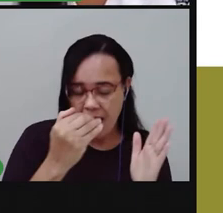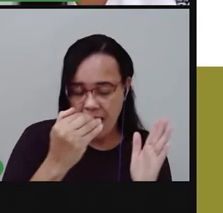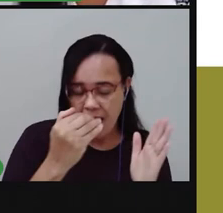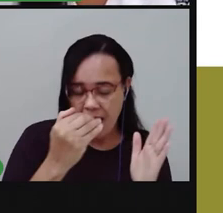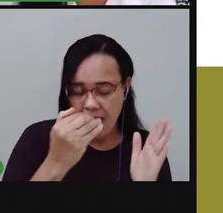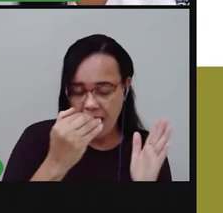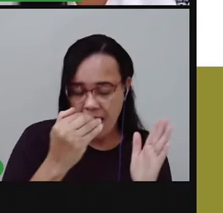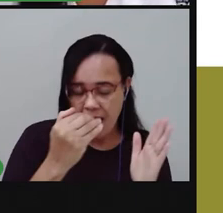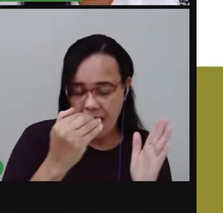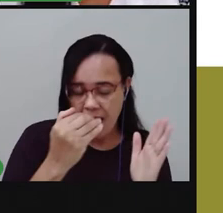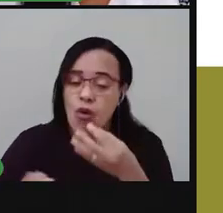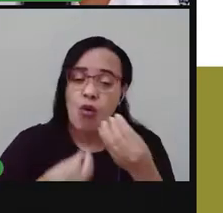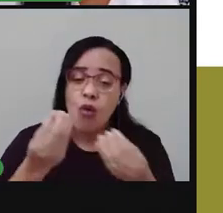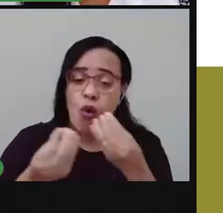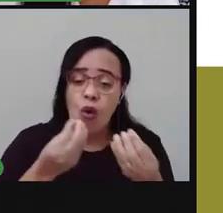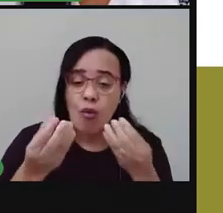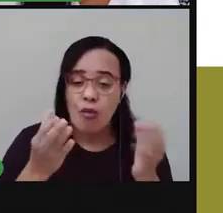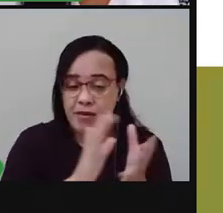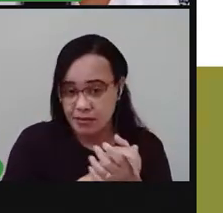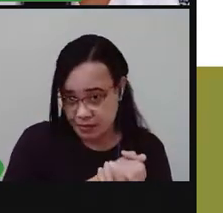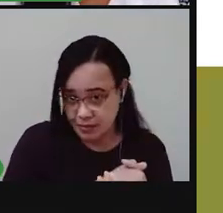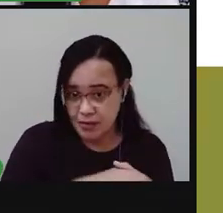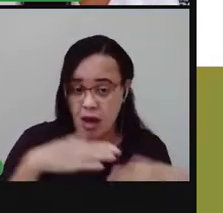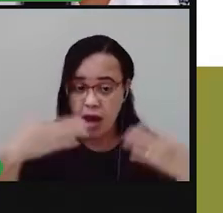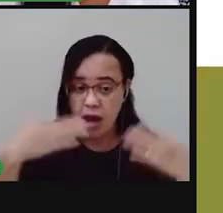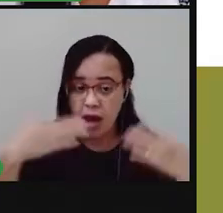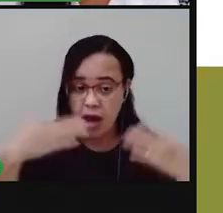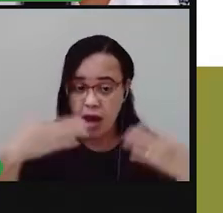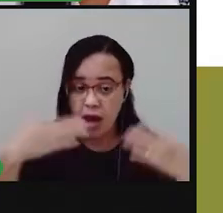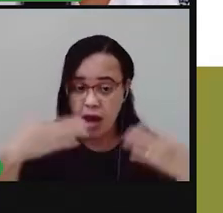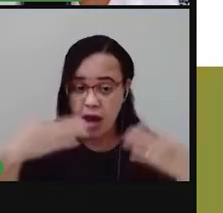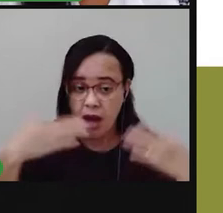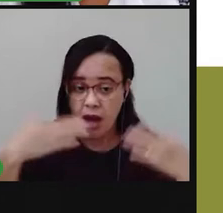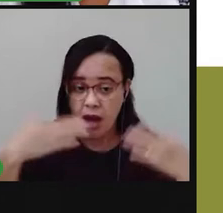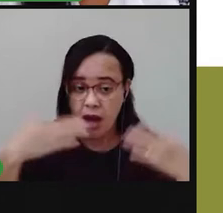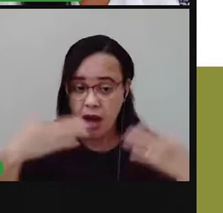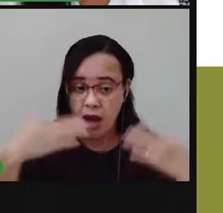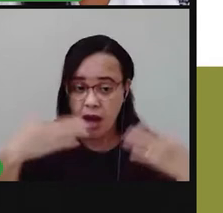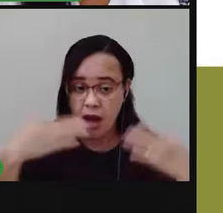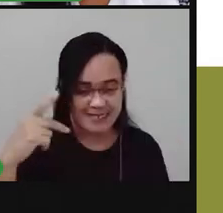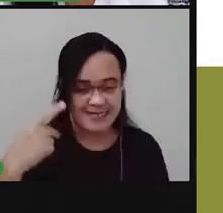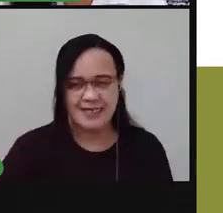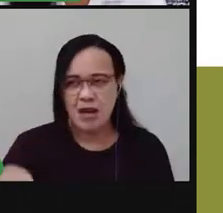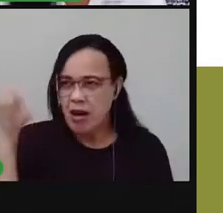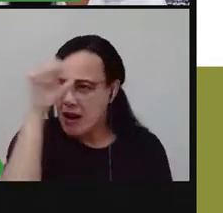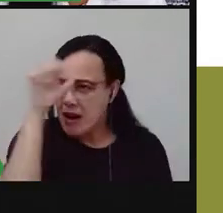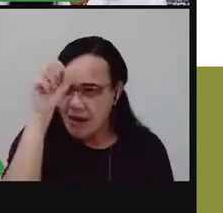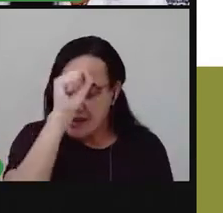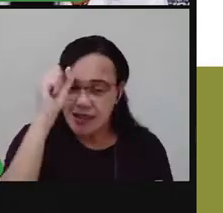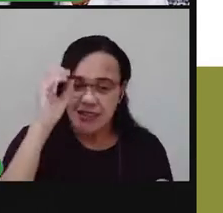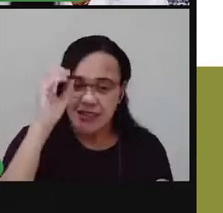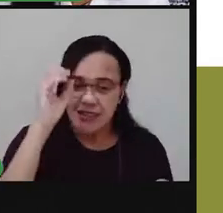lista de brinquedos para doação. E agora é a sua vez de colocar esse conhecimento em prática.